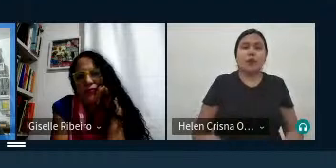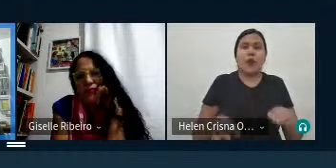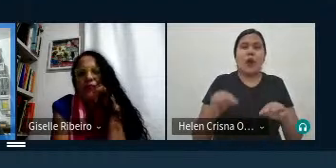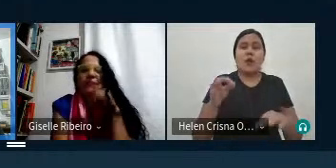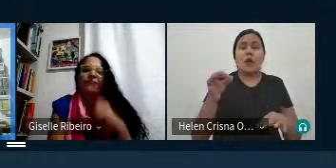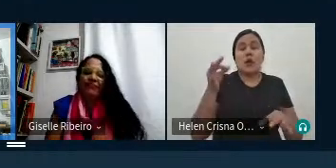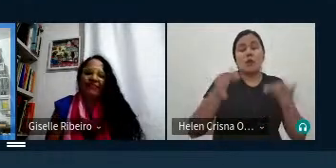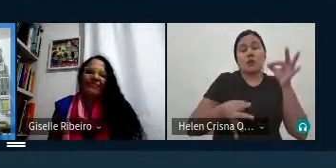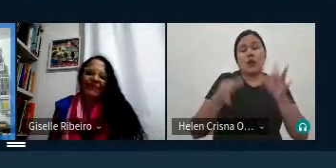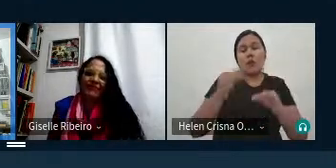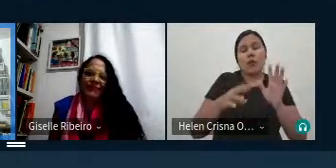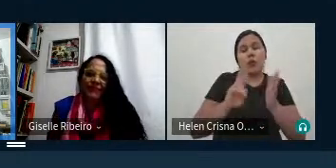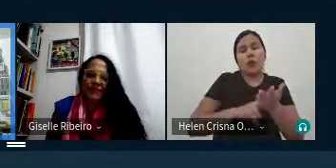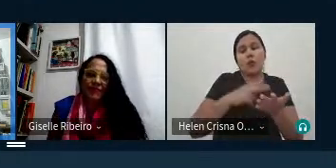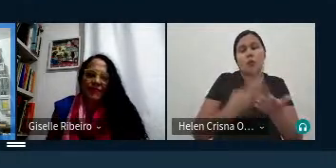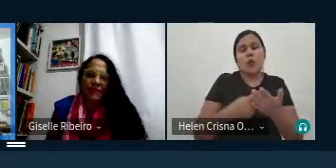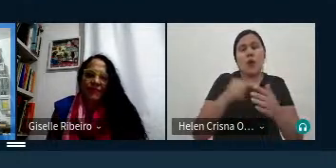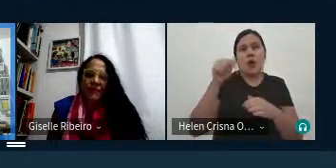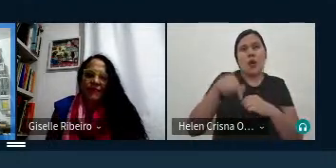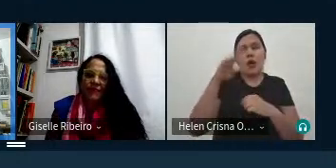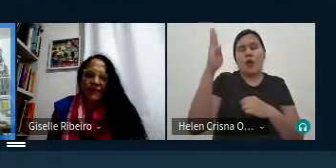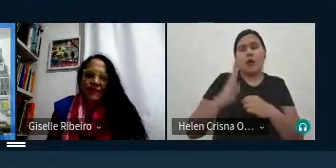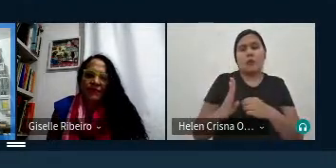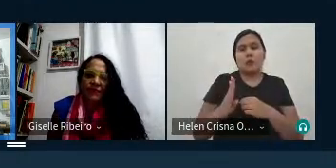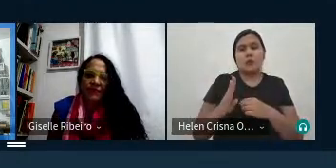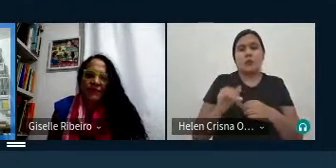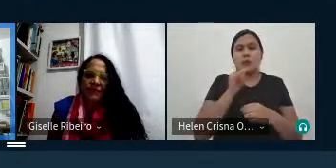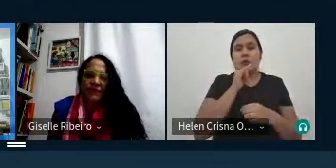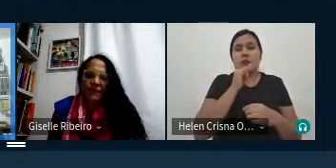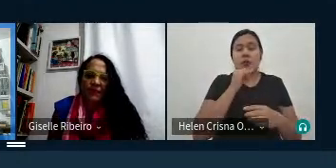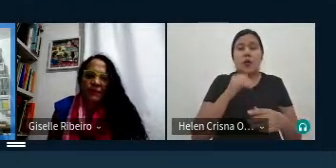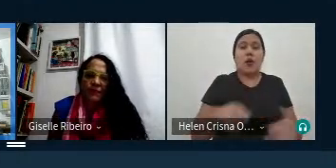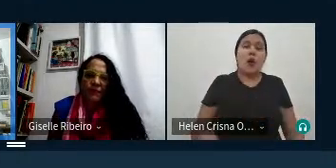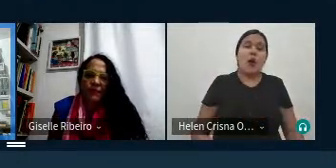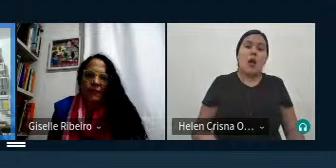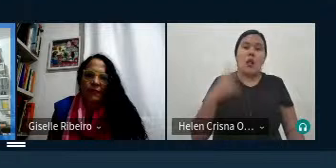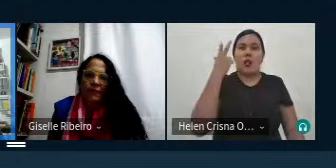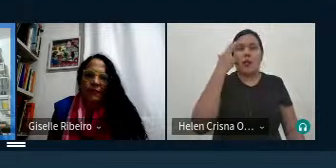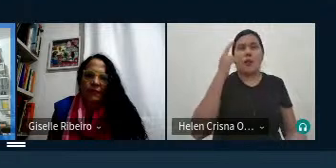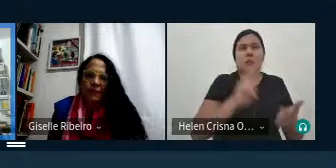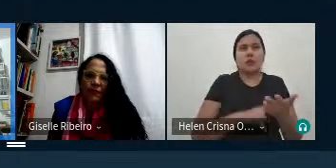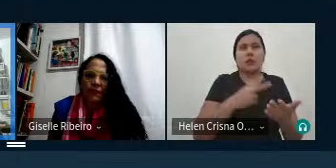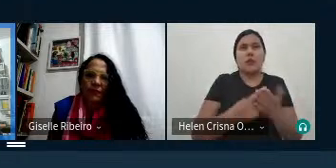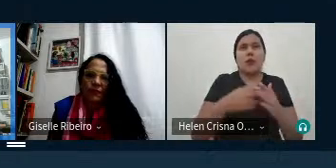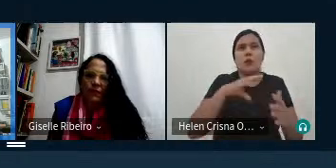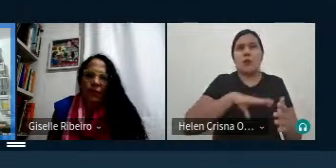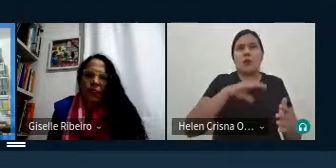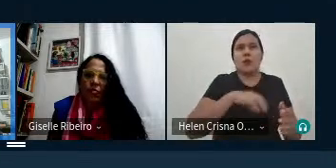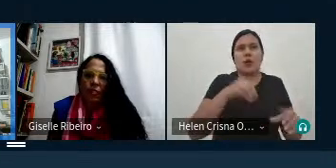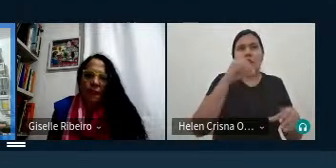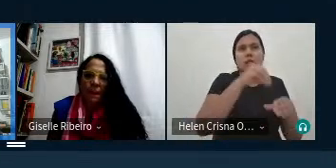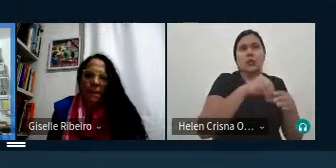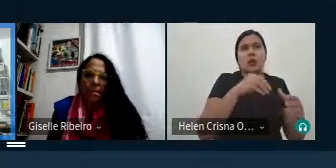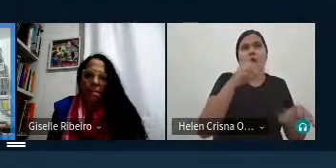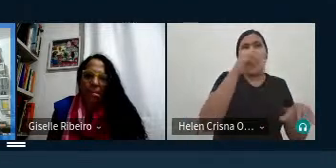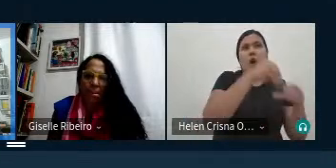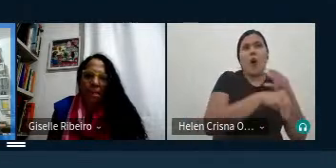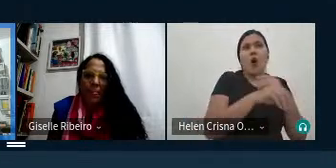tradutor aqui no Brasil por exemplo é comum nas traduções que são feitas para o português inserir essa nota